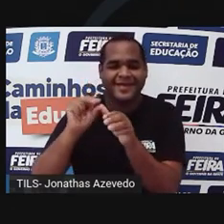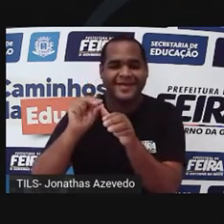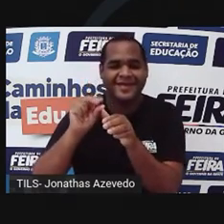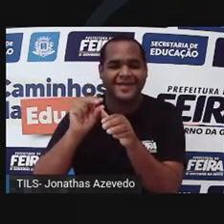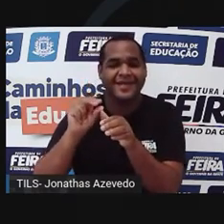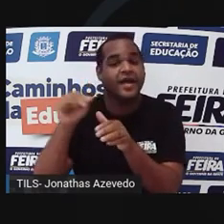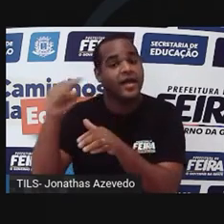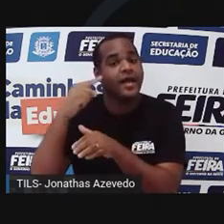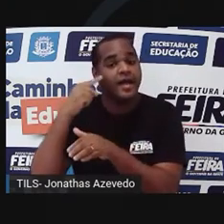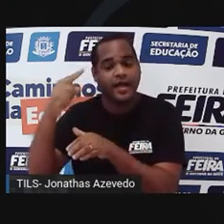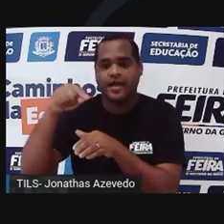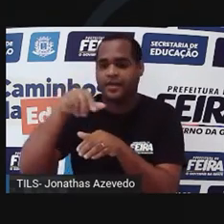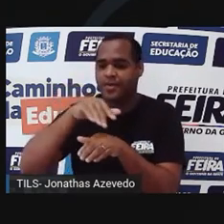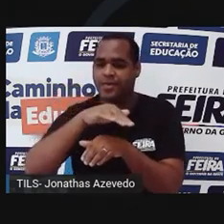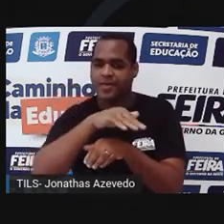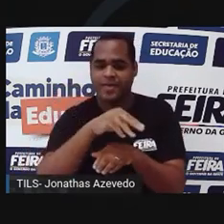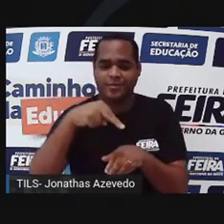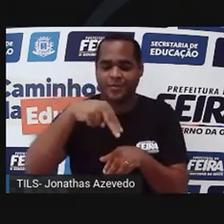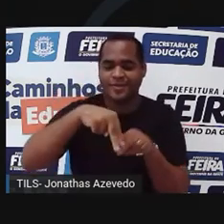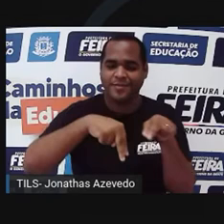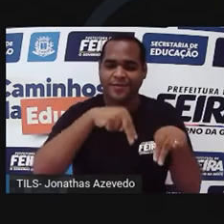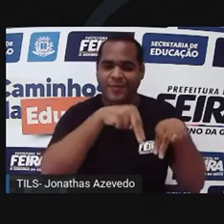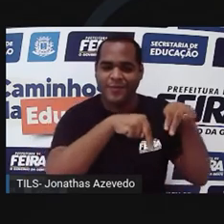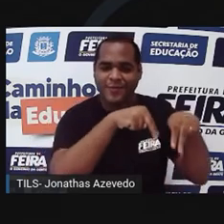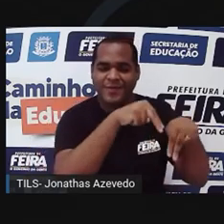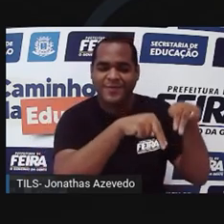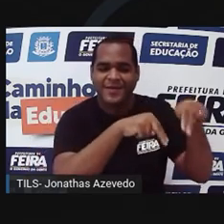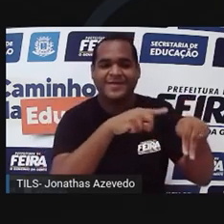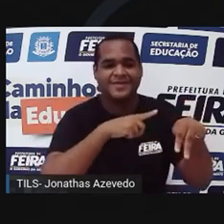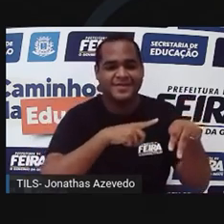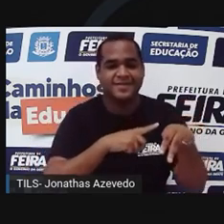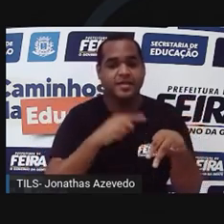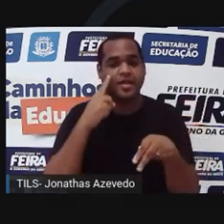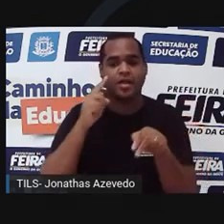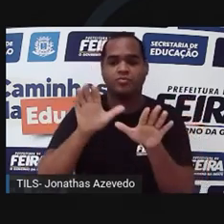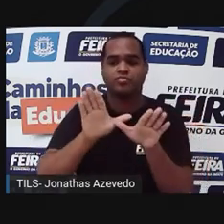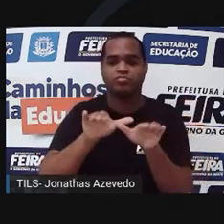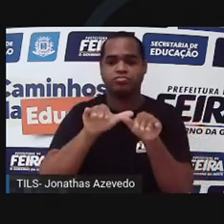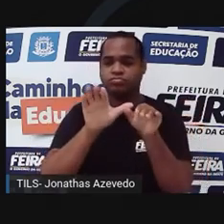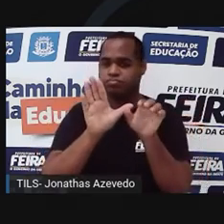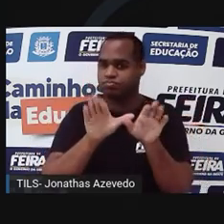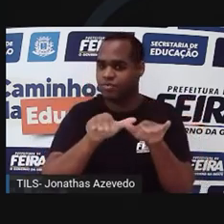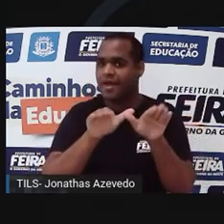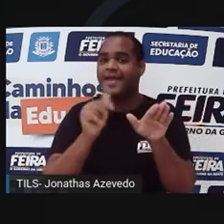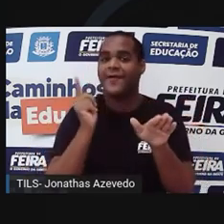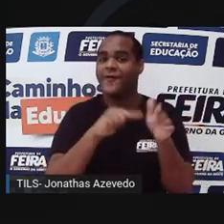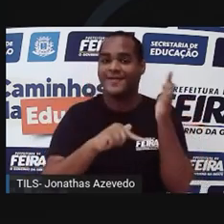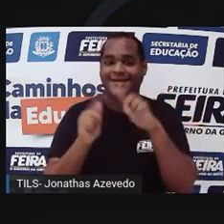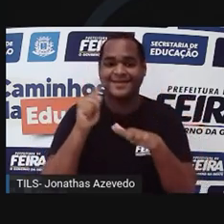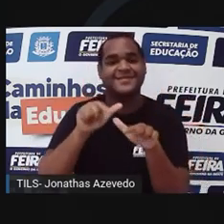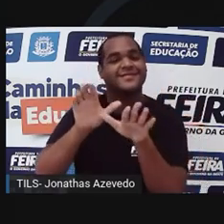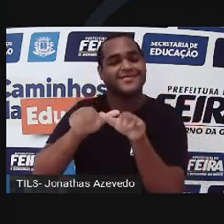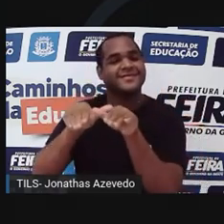Caminham sobre duas patas. E têm duas asas. Por isso podem voar.